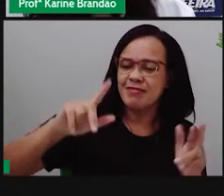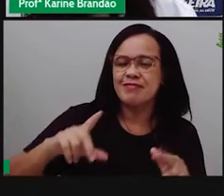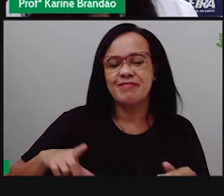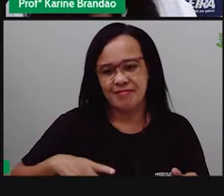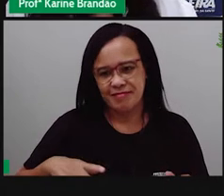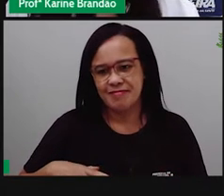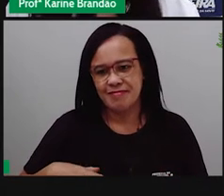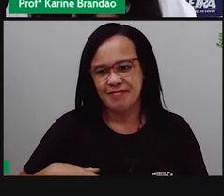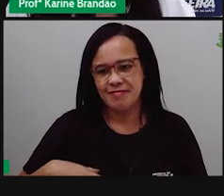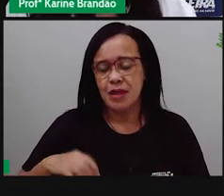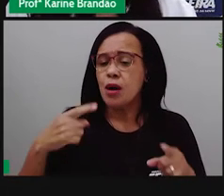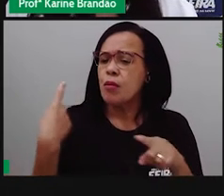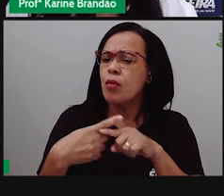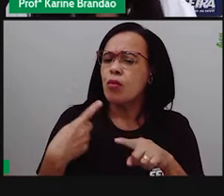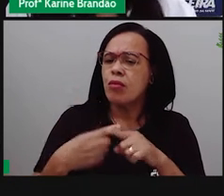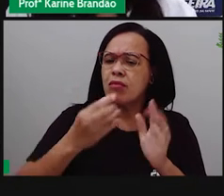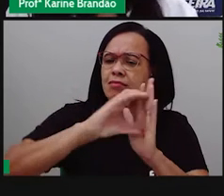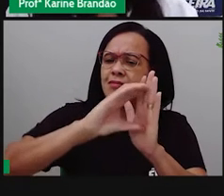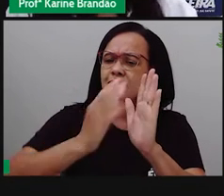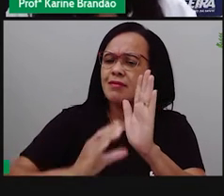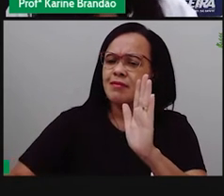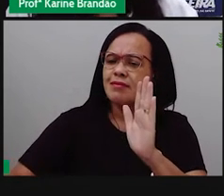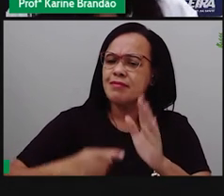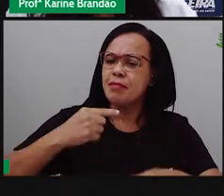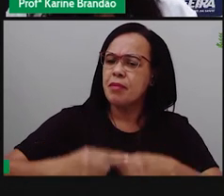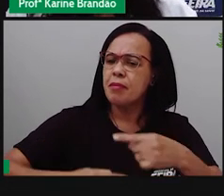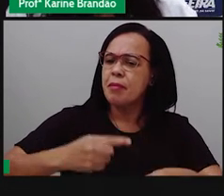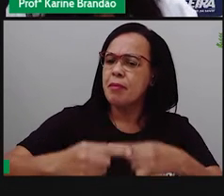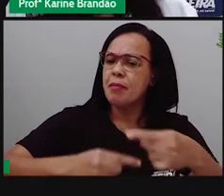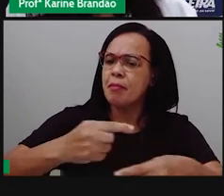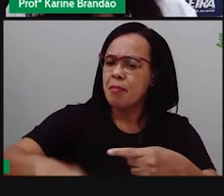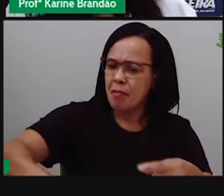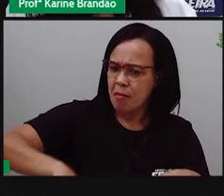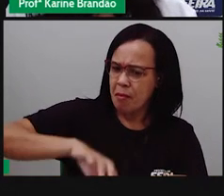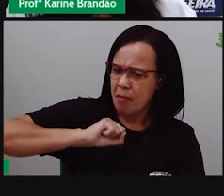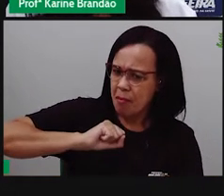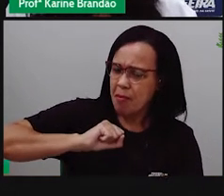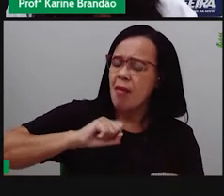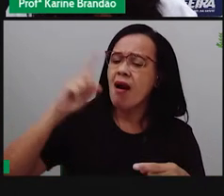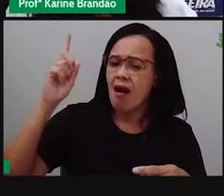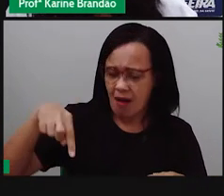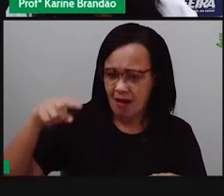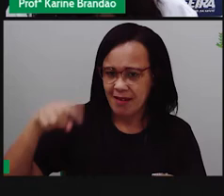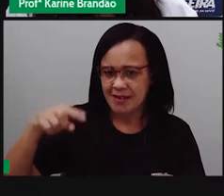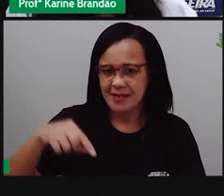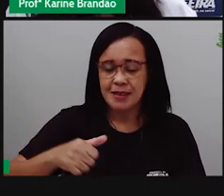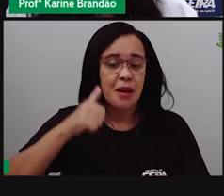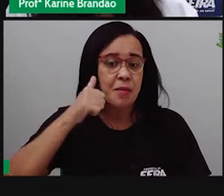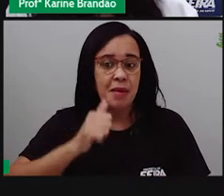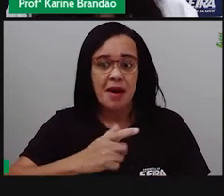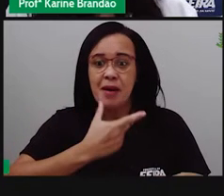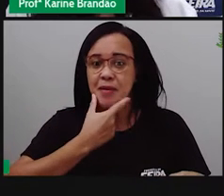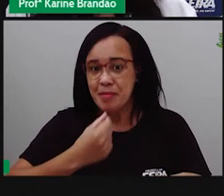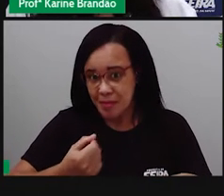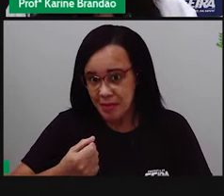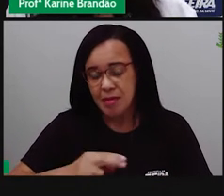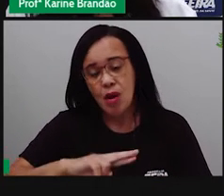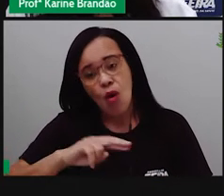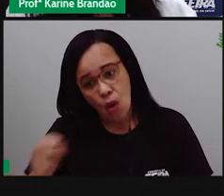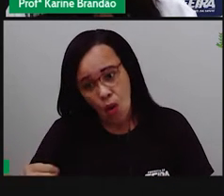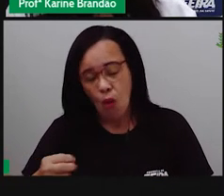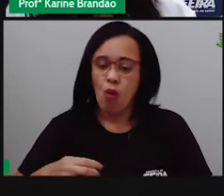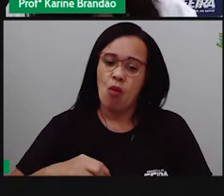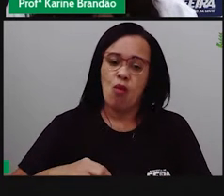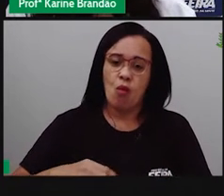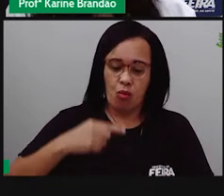essas características que são passadas dos pais para os filhos, elas são variáveis, né? E